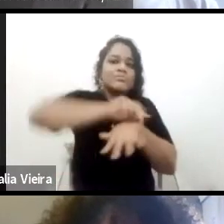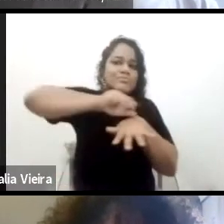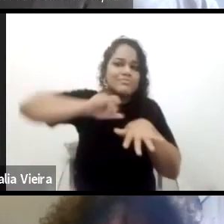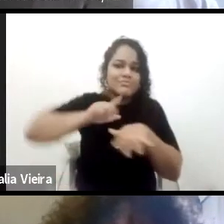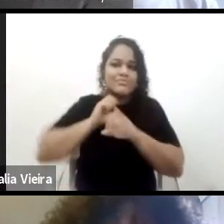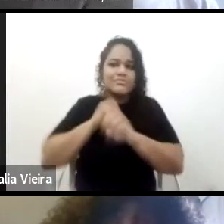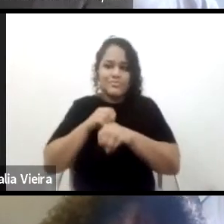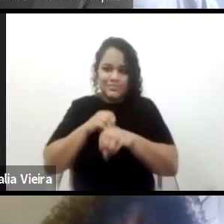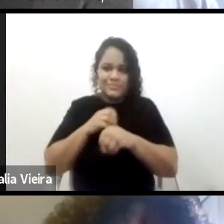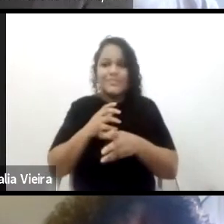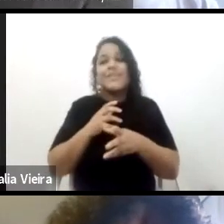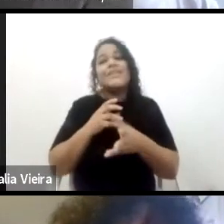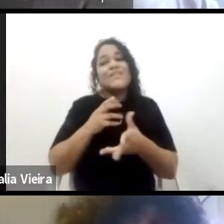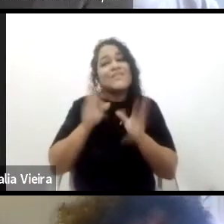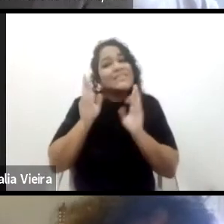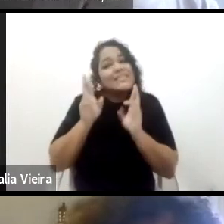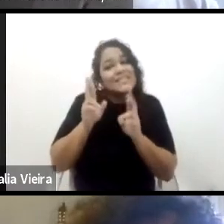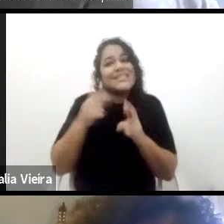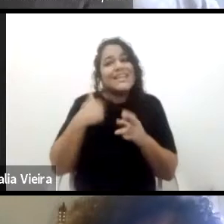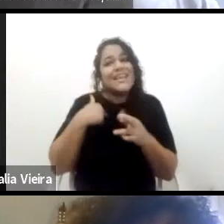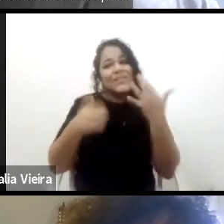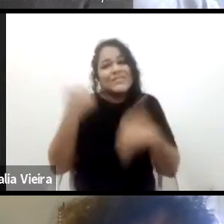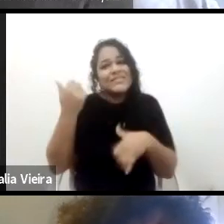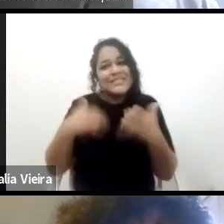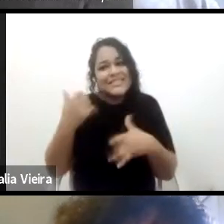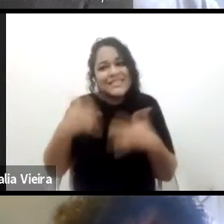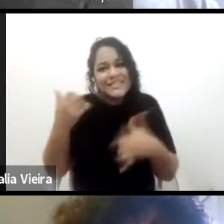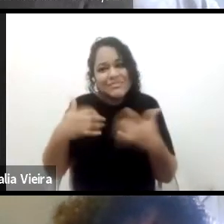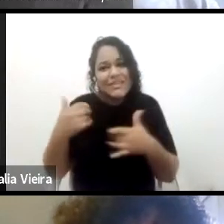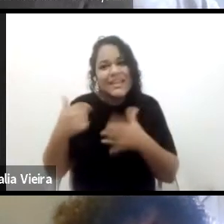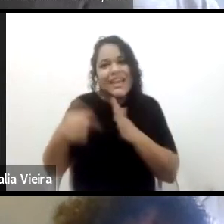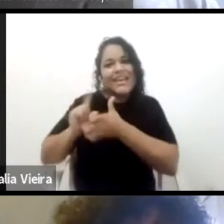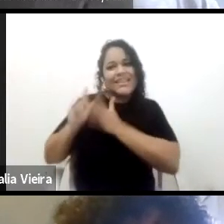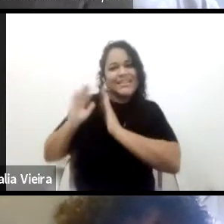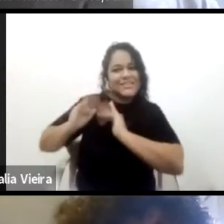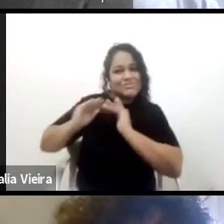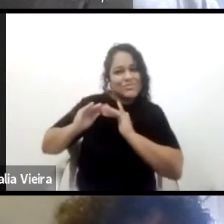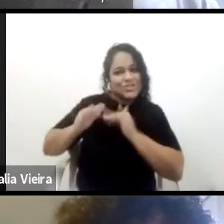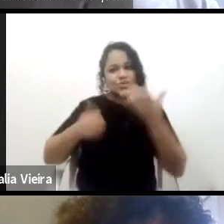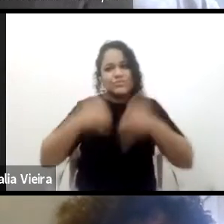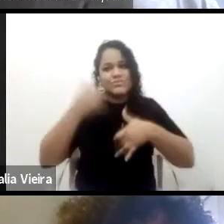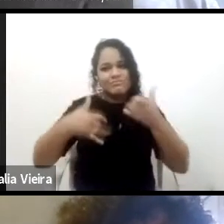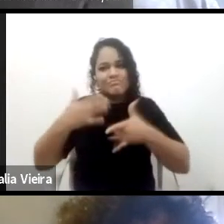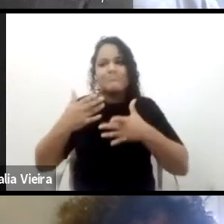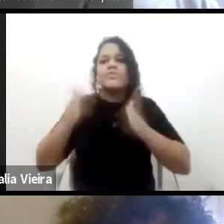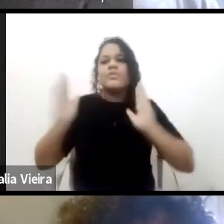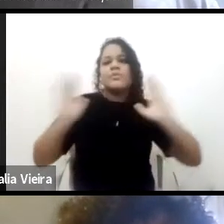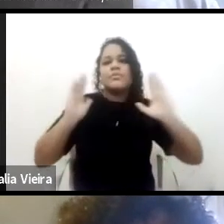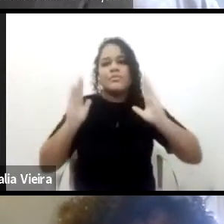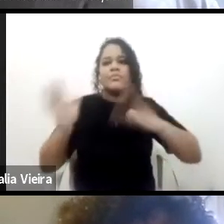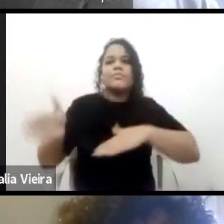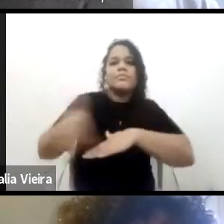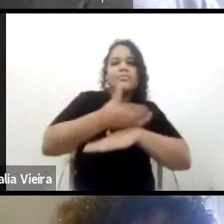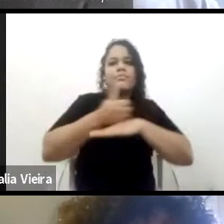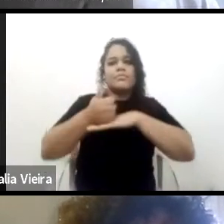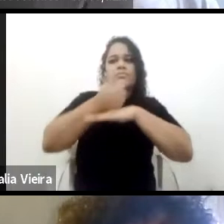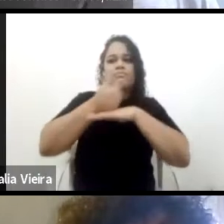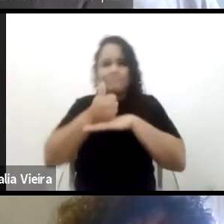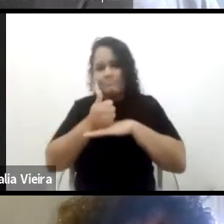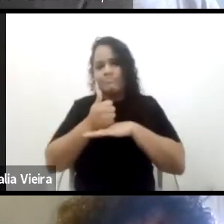o que foi pedido, foi solicitado para pensar esse período colonial e como ele vai ser importante